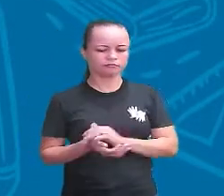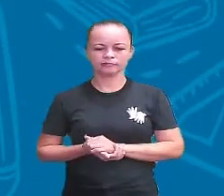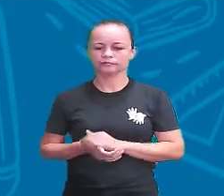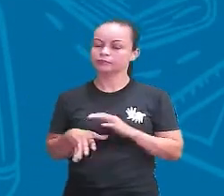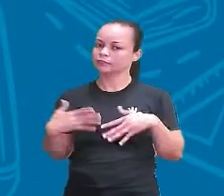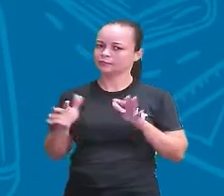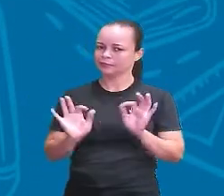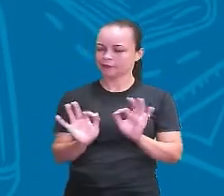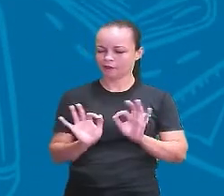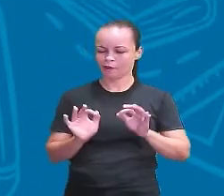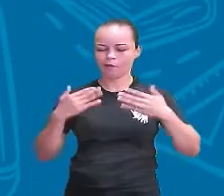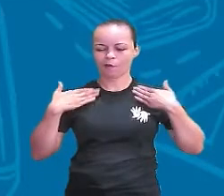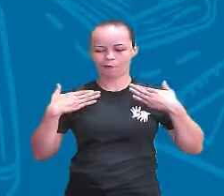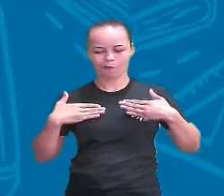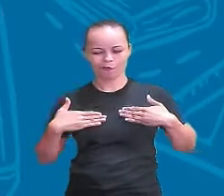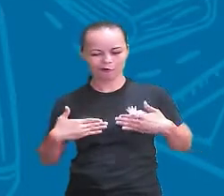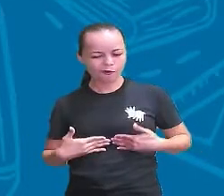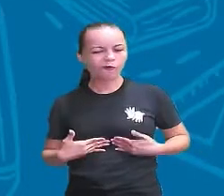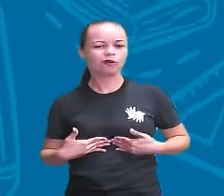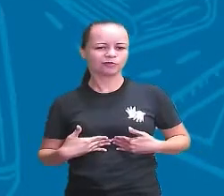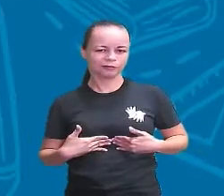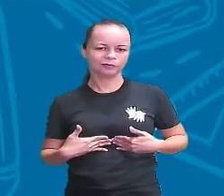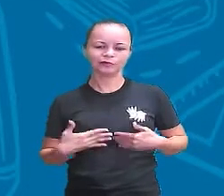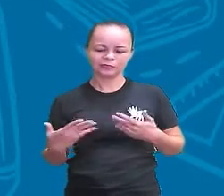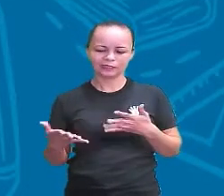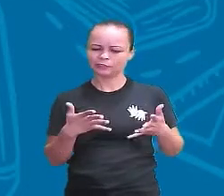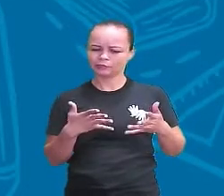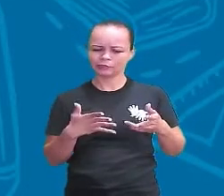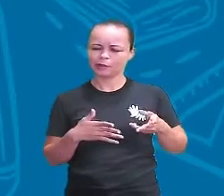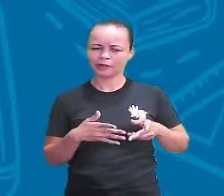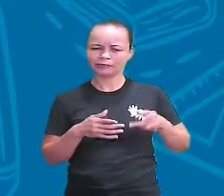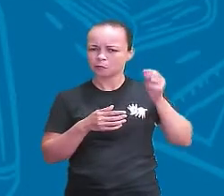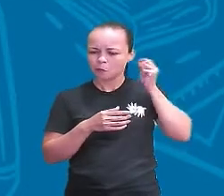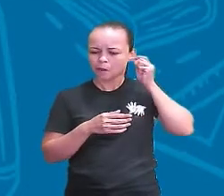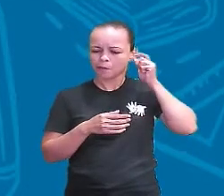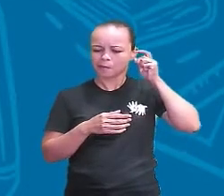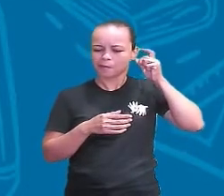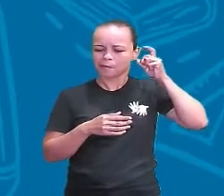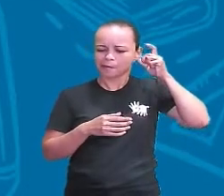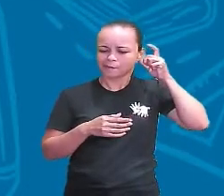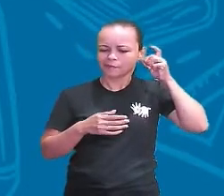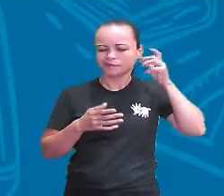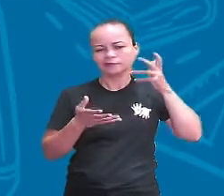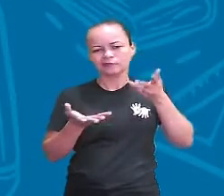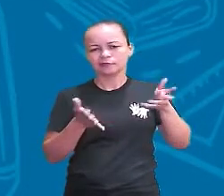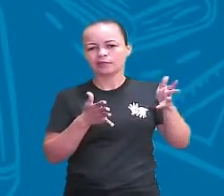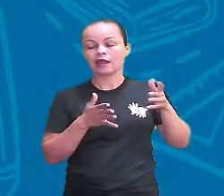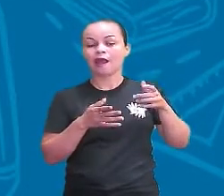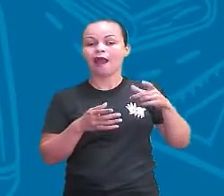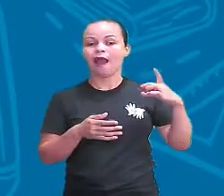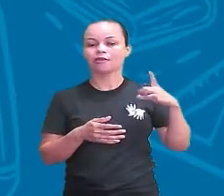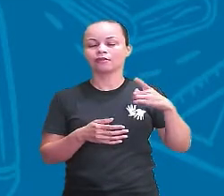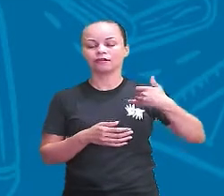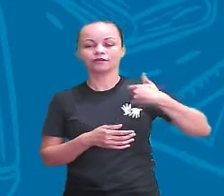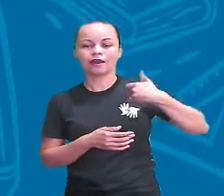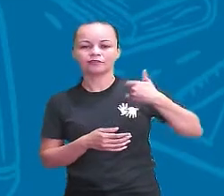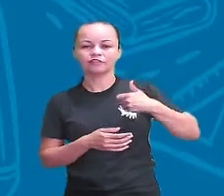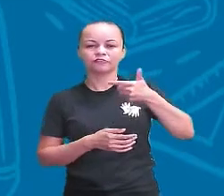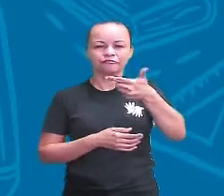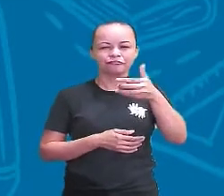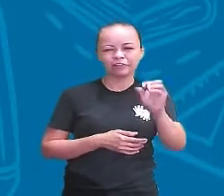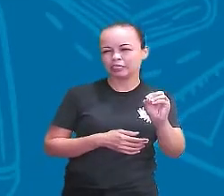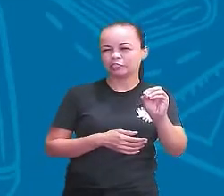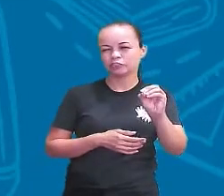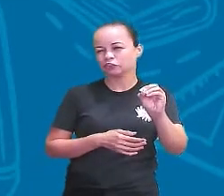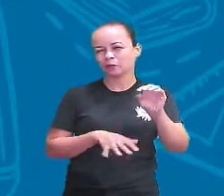nosso corpo, o nosso corpo, que a nossa orelha não para de crescer nunca. Olha só, até os 20 anos de idade, a gente já deveria estar